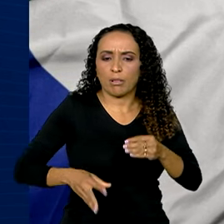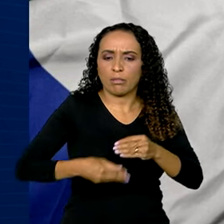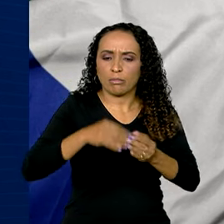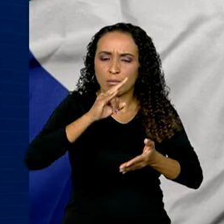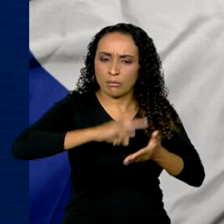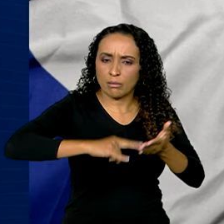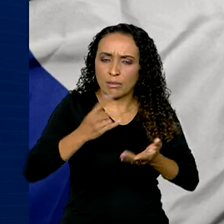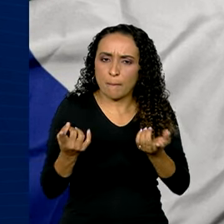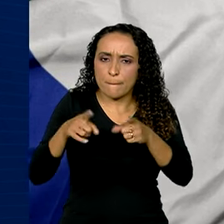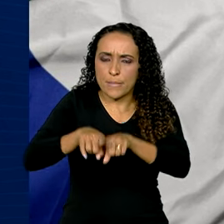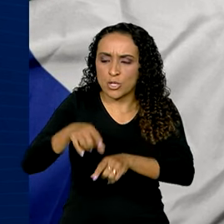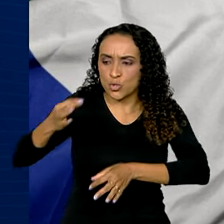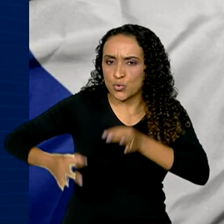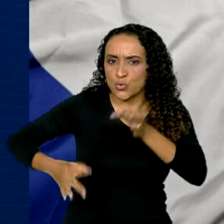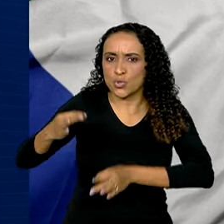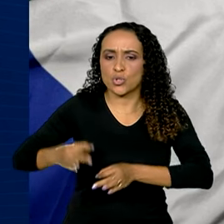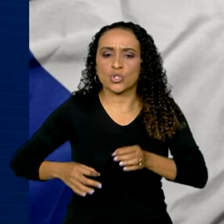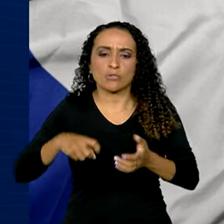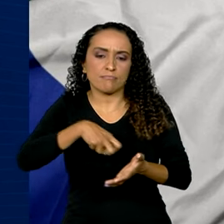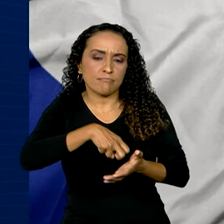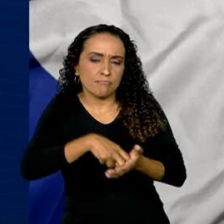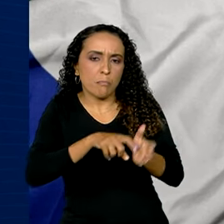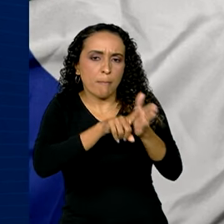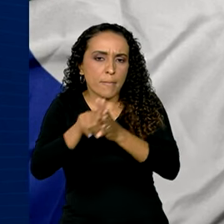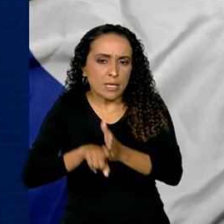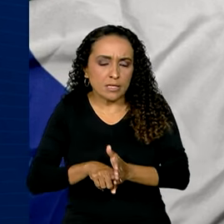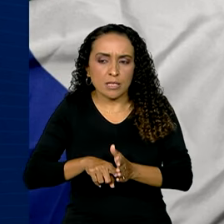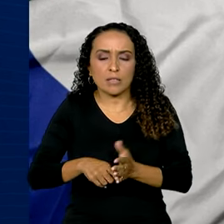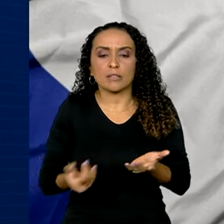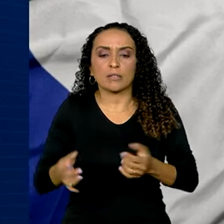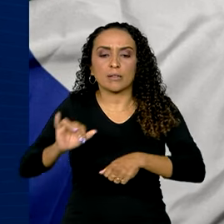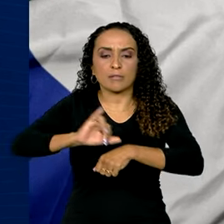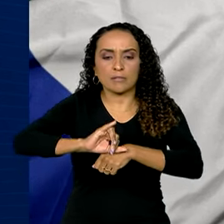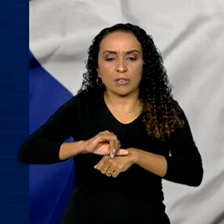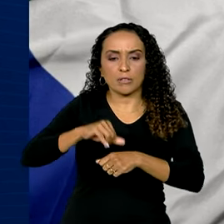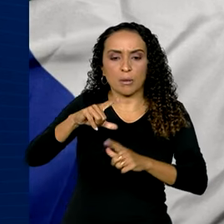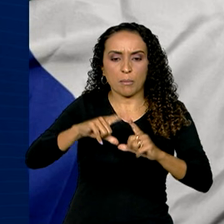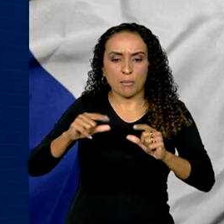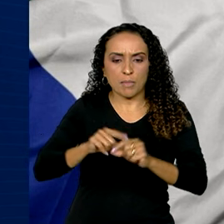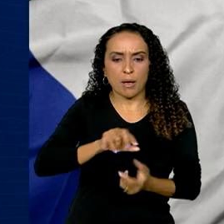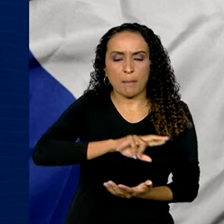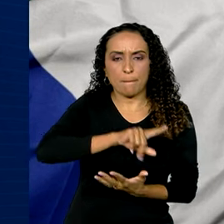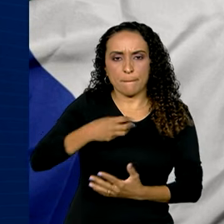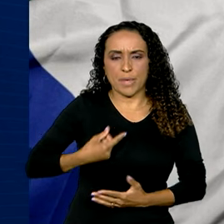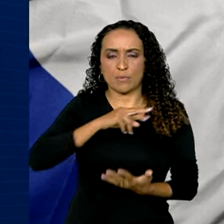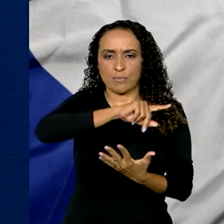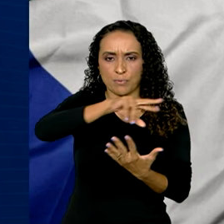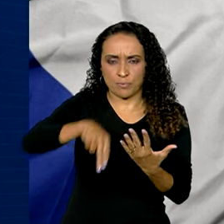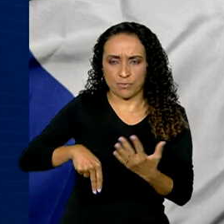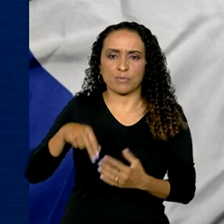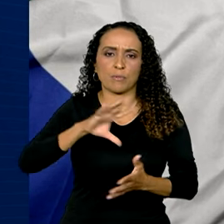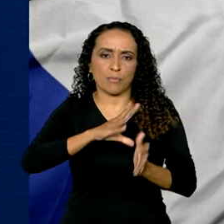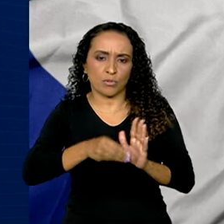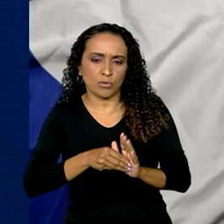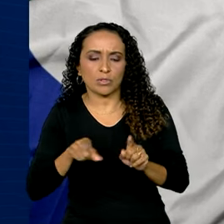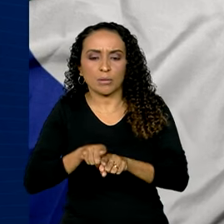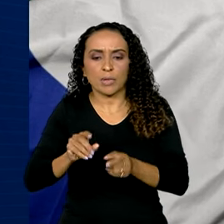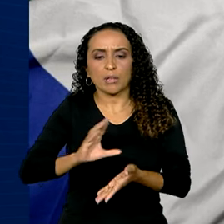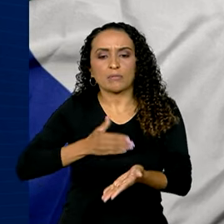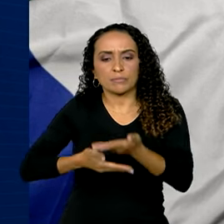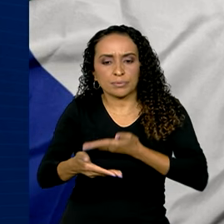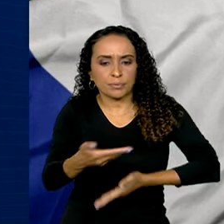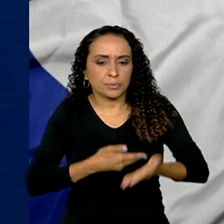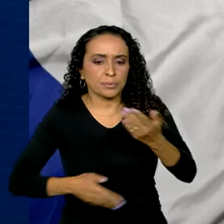parcerias jurídicas em matéria penal, pesquisas no Centro Franco Brasileiro de Biodiversidade Amazônica, cooperação entre